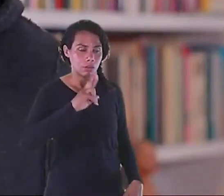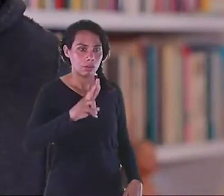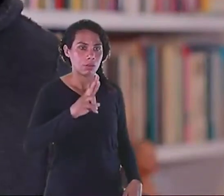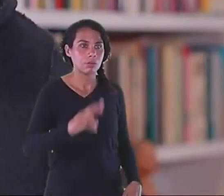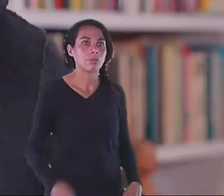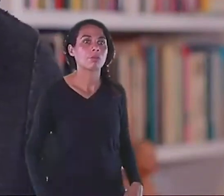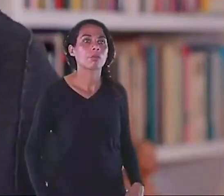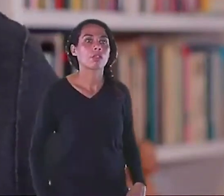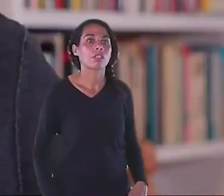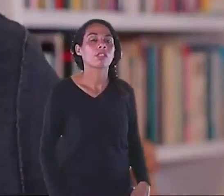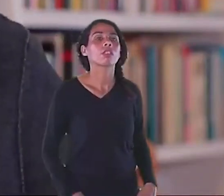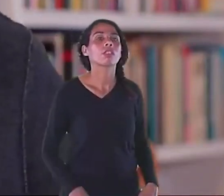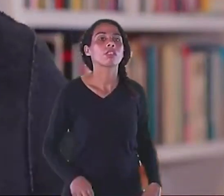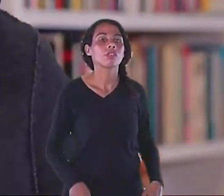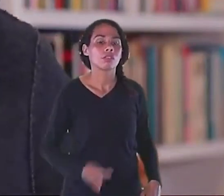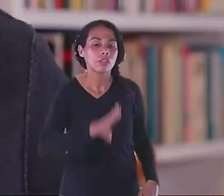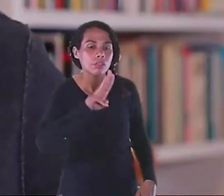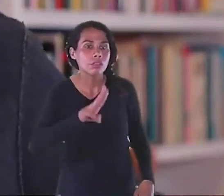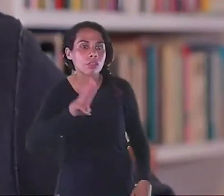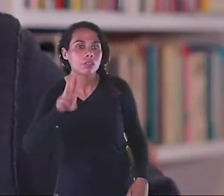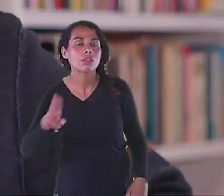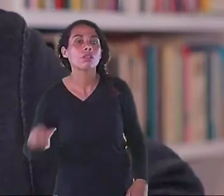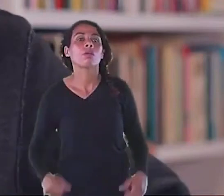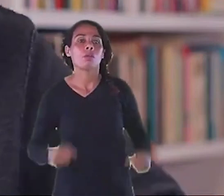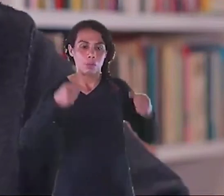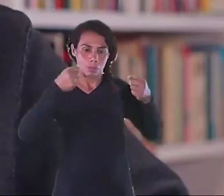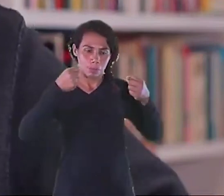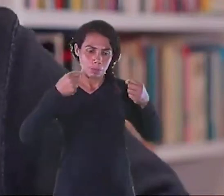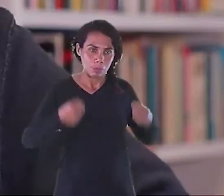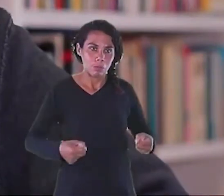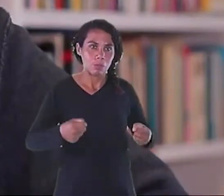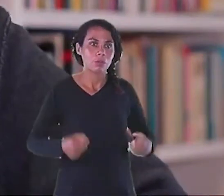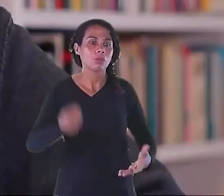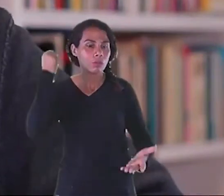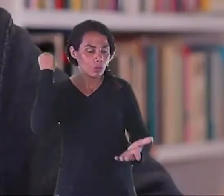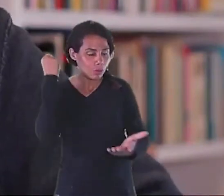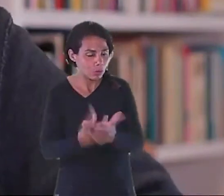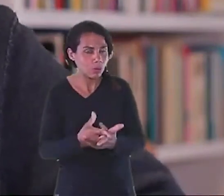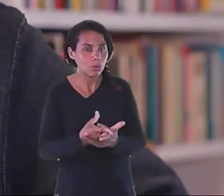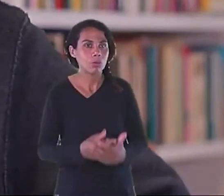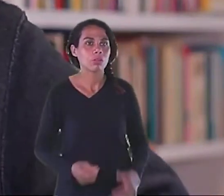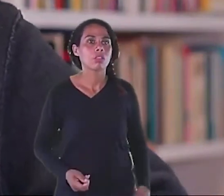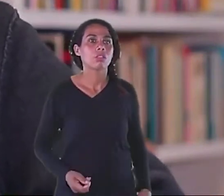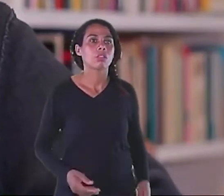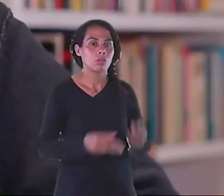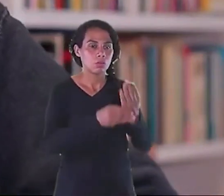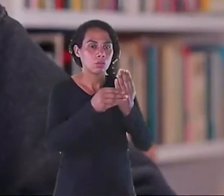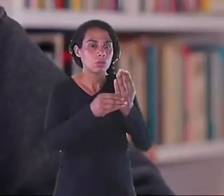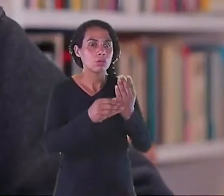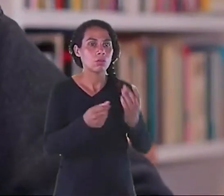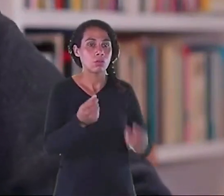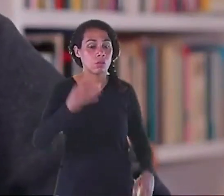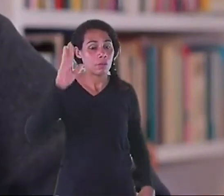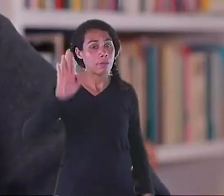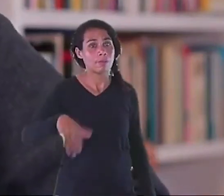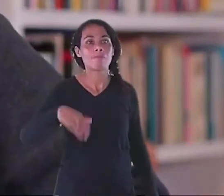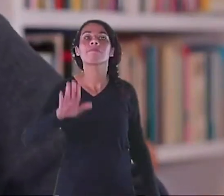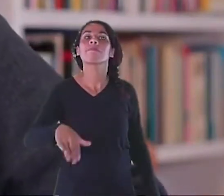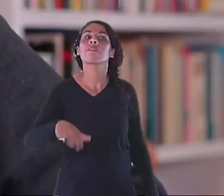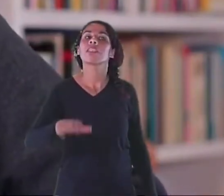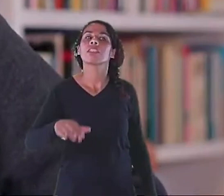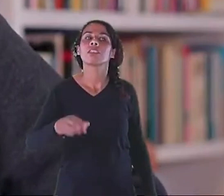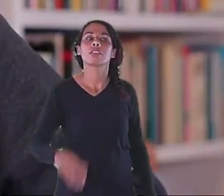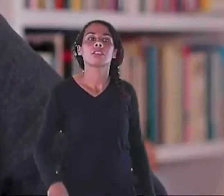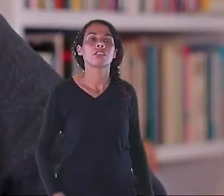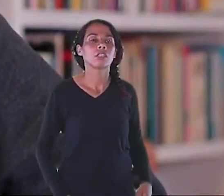Onde a minha irmã Ana Tereza Acaba de colocar o link Compre que tá barato Eu achei barato Um livro de Quantas páginas